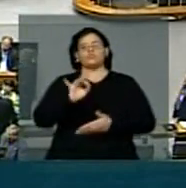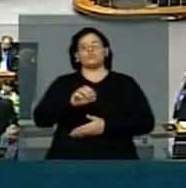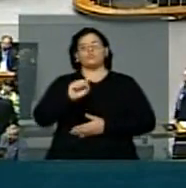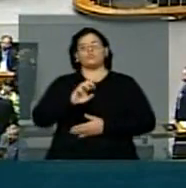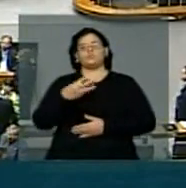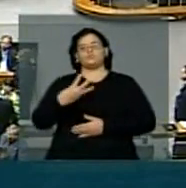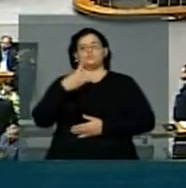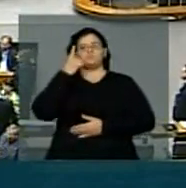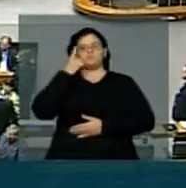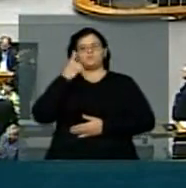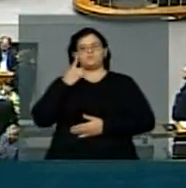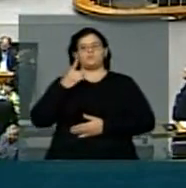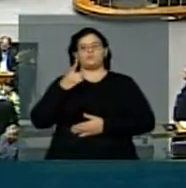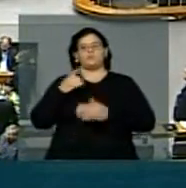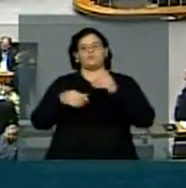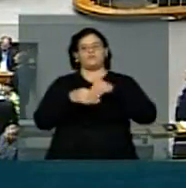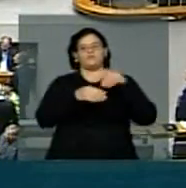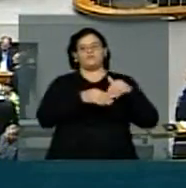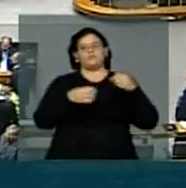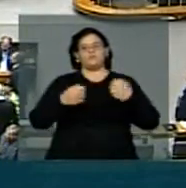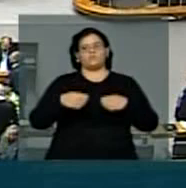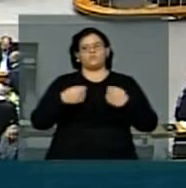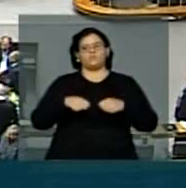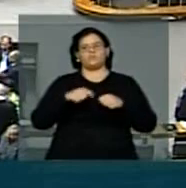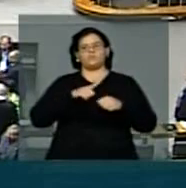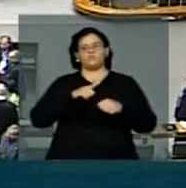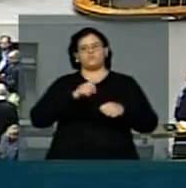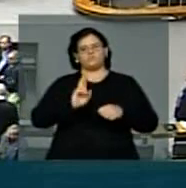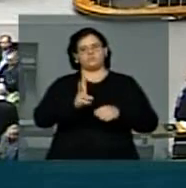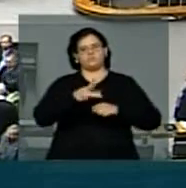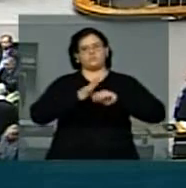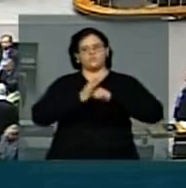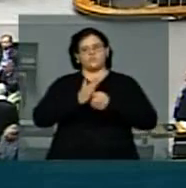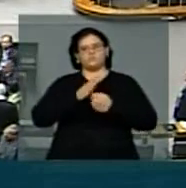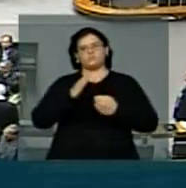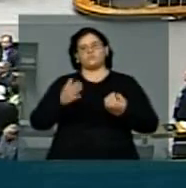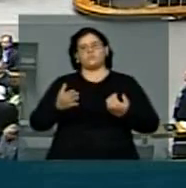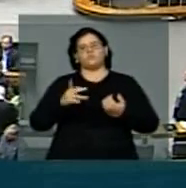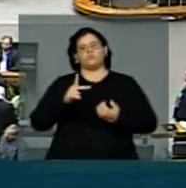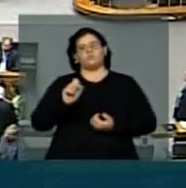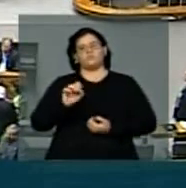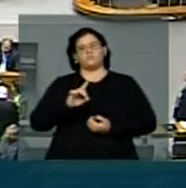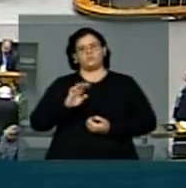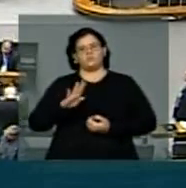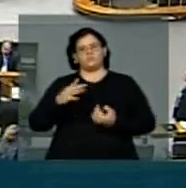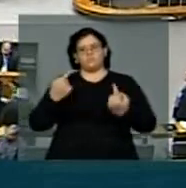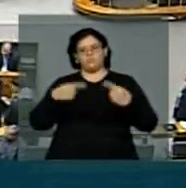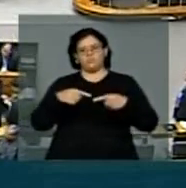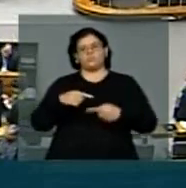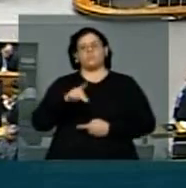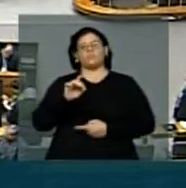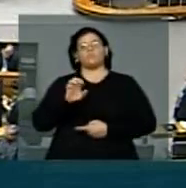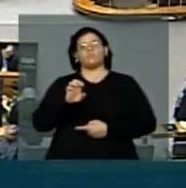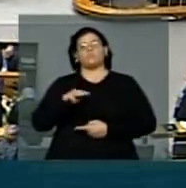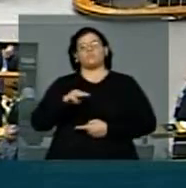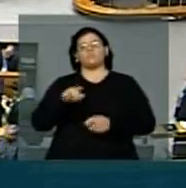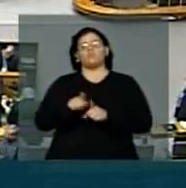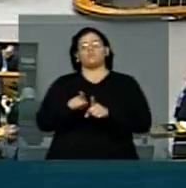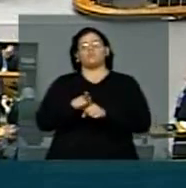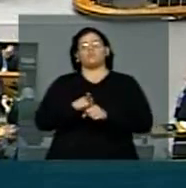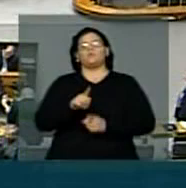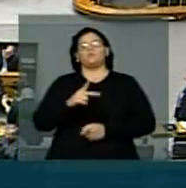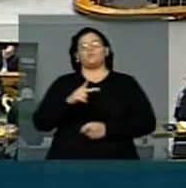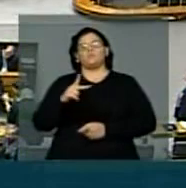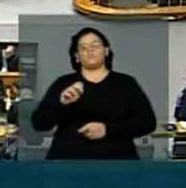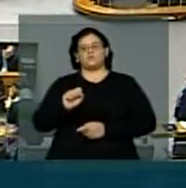até o momento votaram continuam em obstrução partidos de oposição, PSDB, Democratas, o Bloco